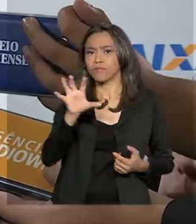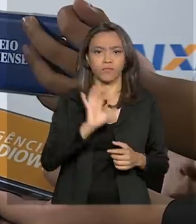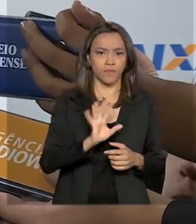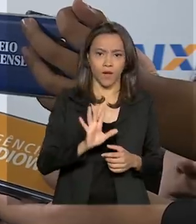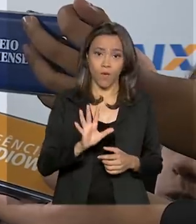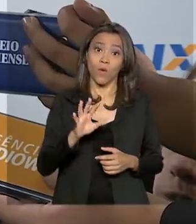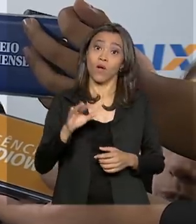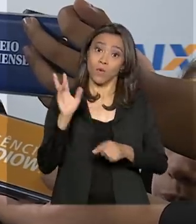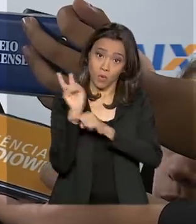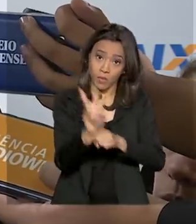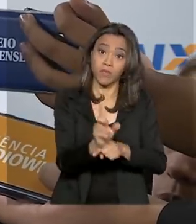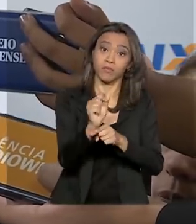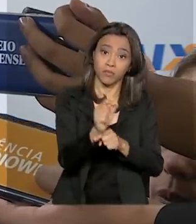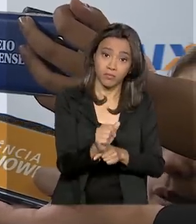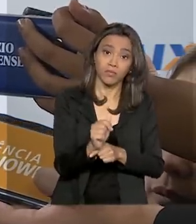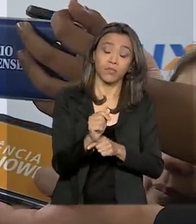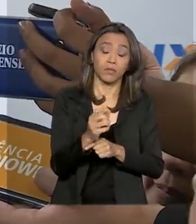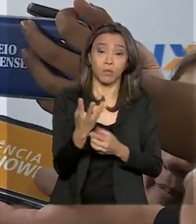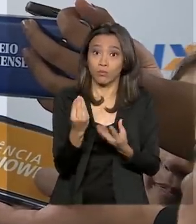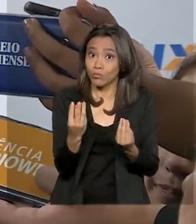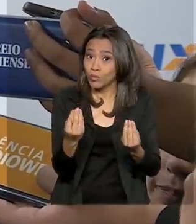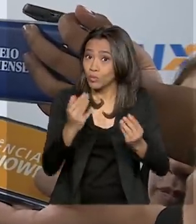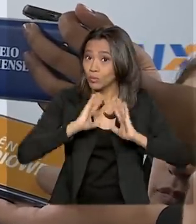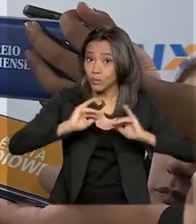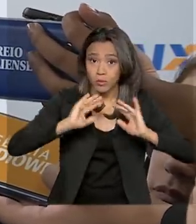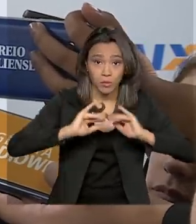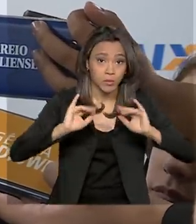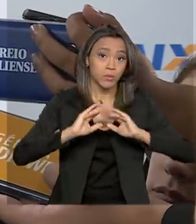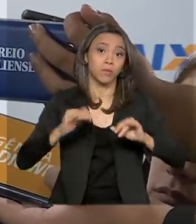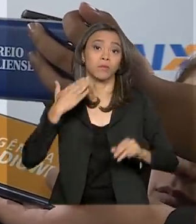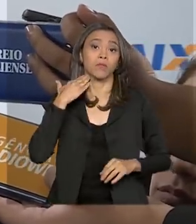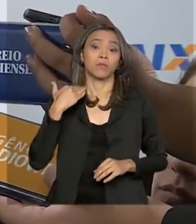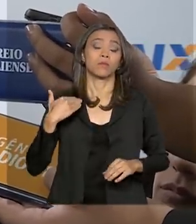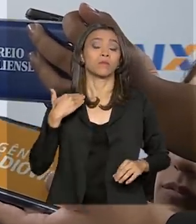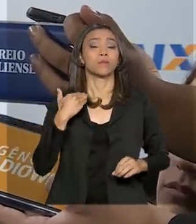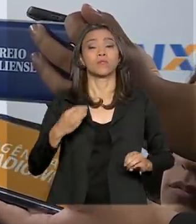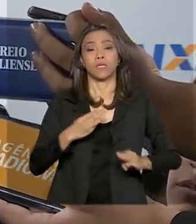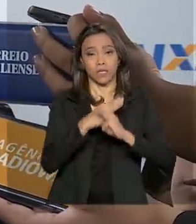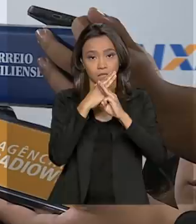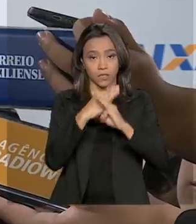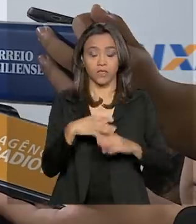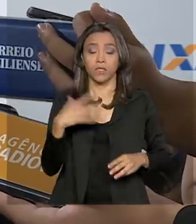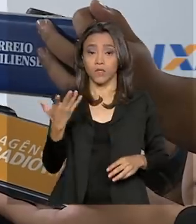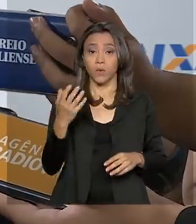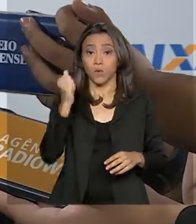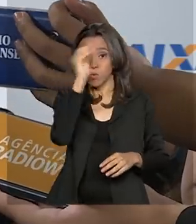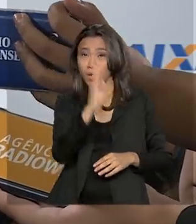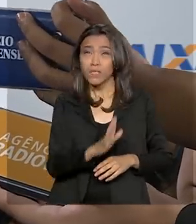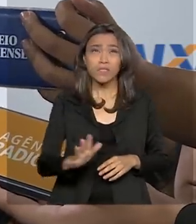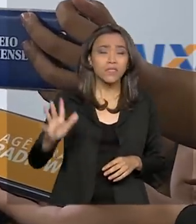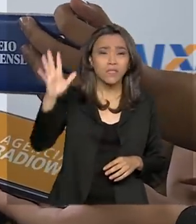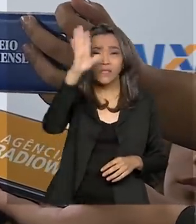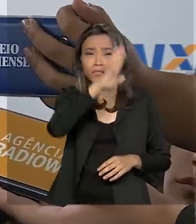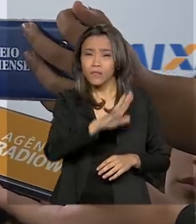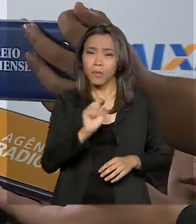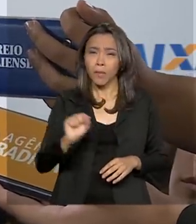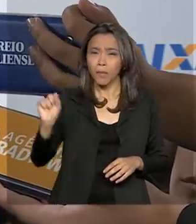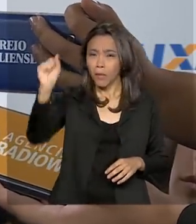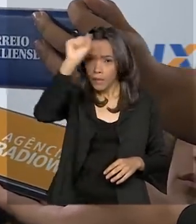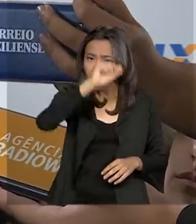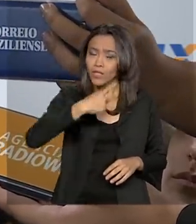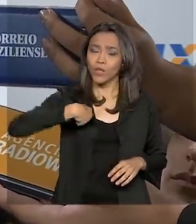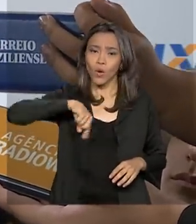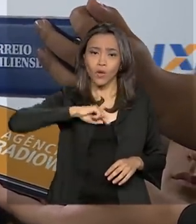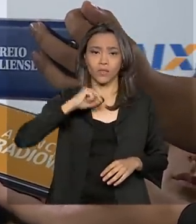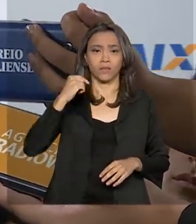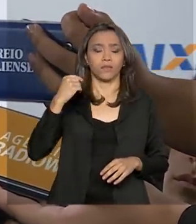felizes porque, ao ser espalhado pelo Brasil inteiro, nós conseguimos que esse crédito